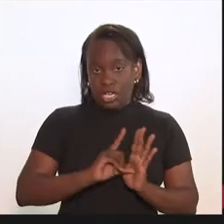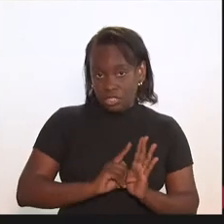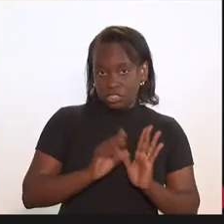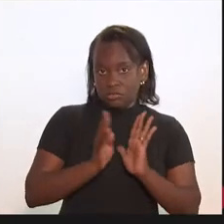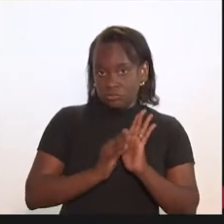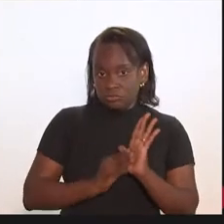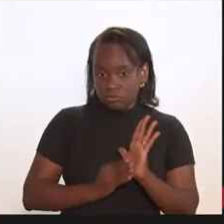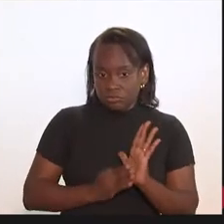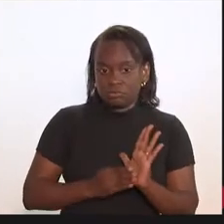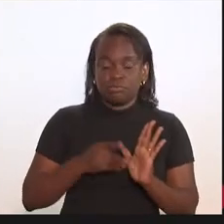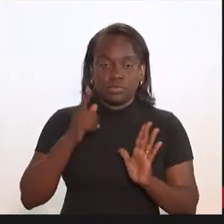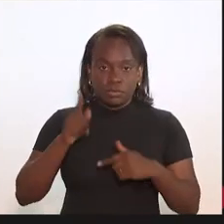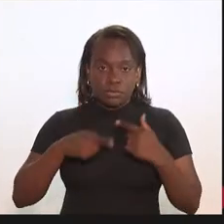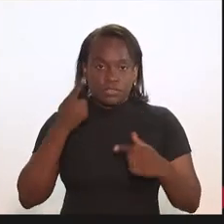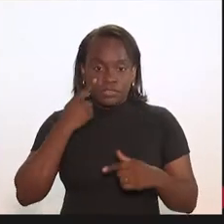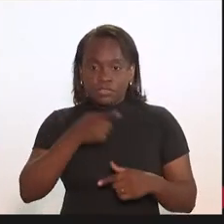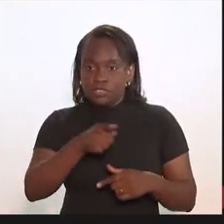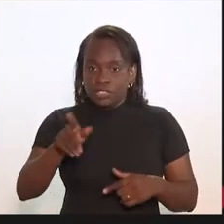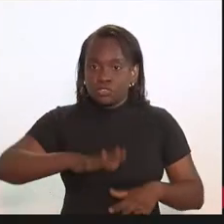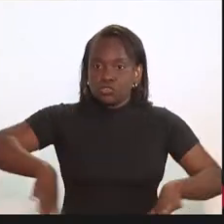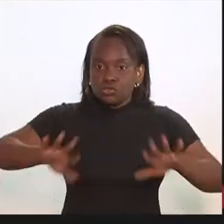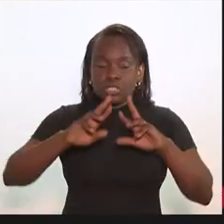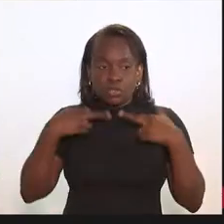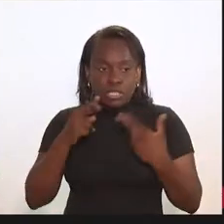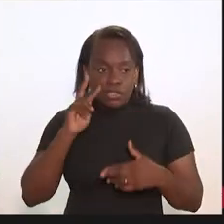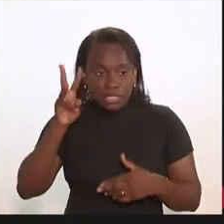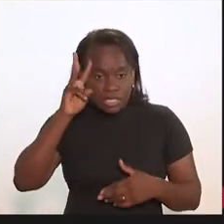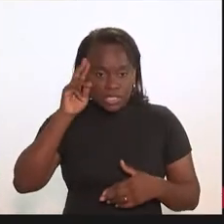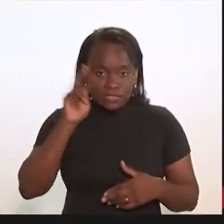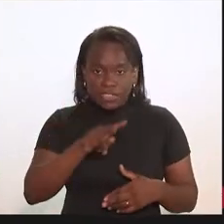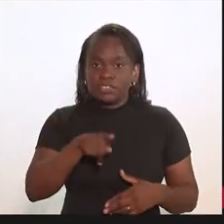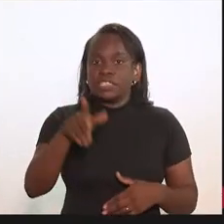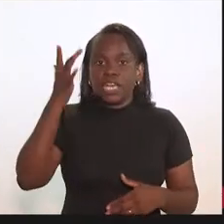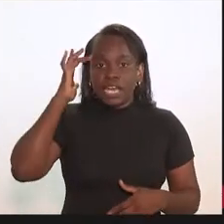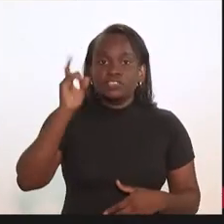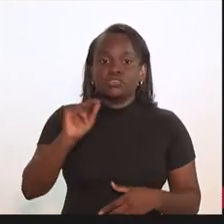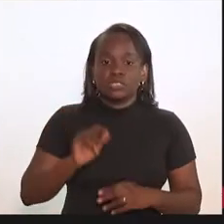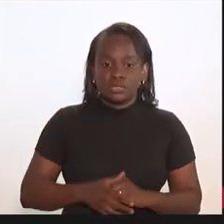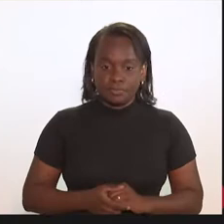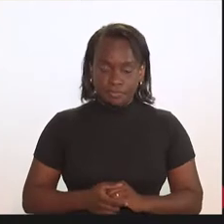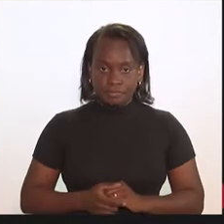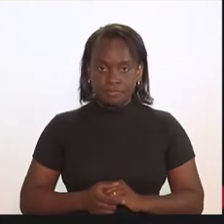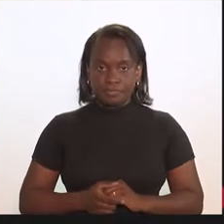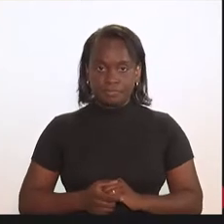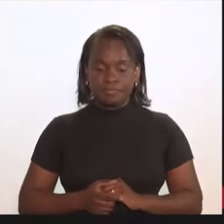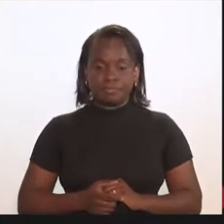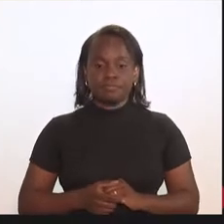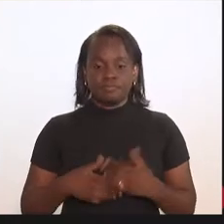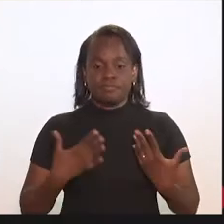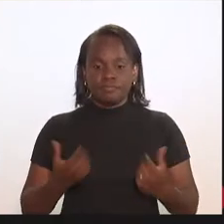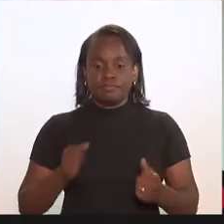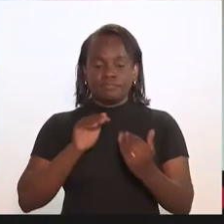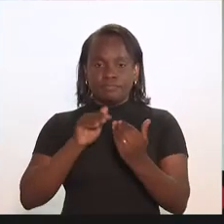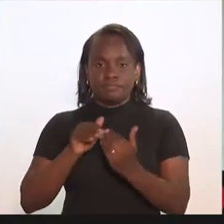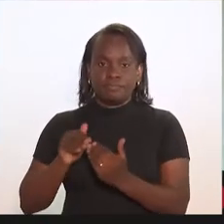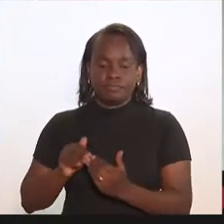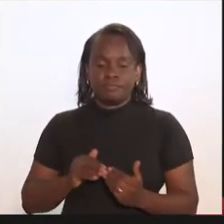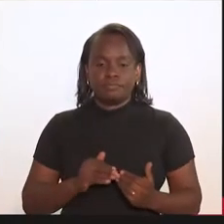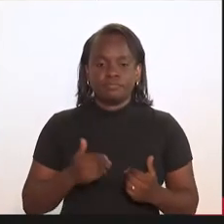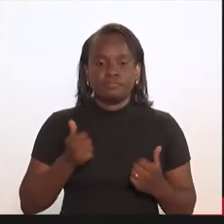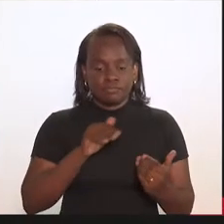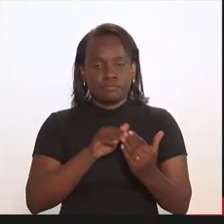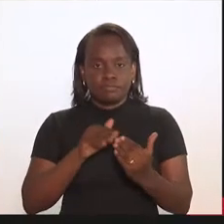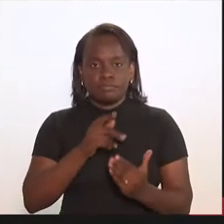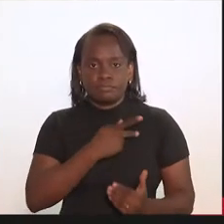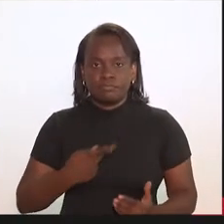prévio a ser submetido a todos na próxima terça. O que vocês acham? De acordo também, favorável.